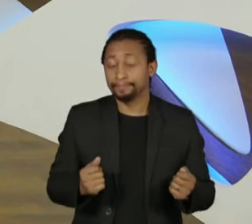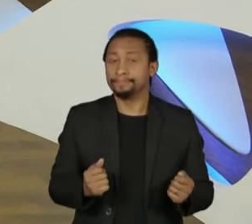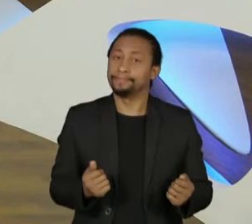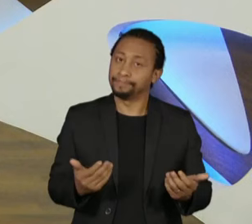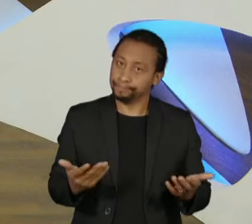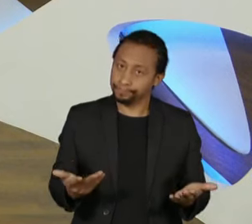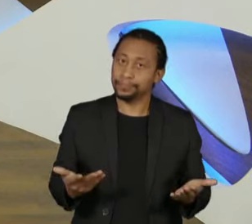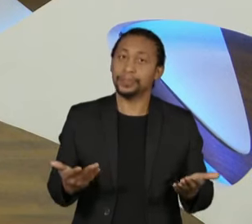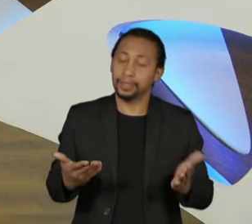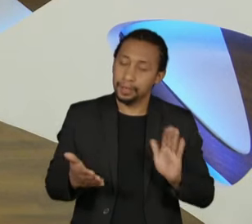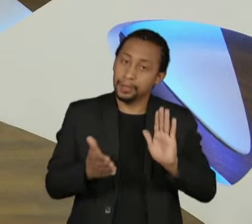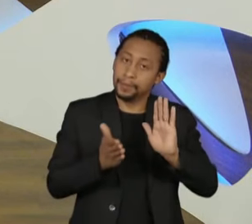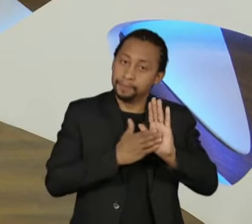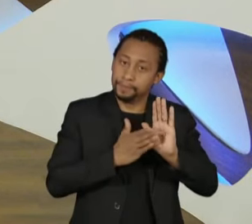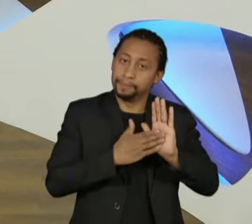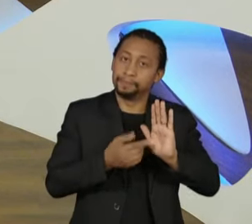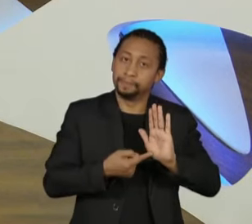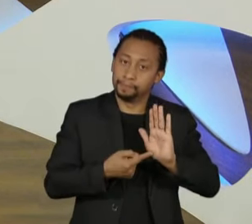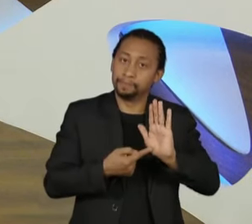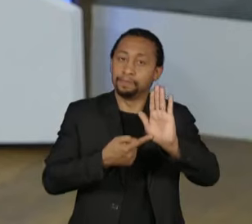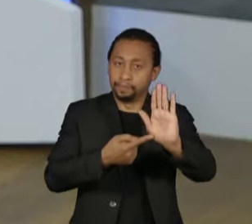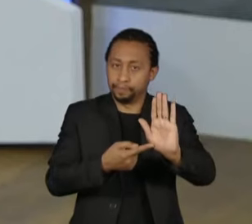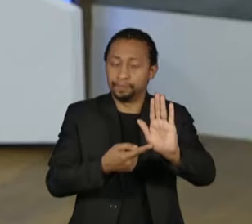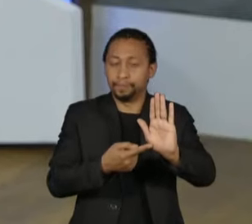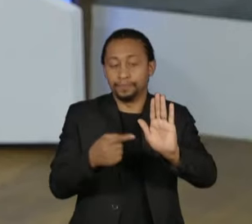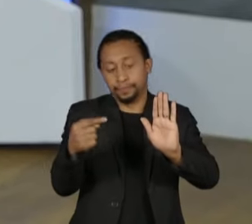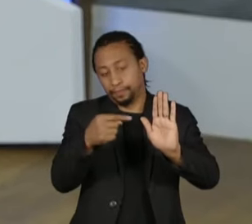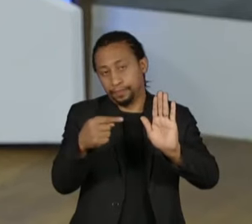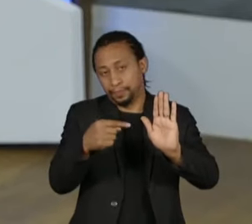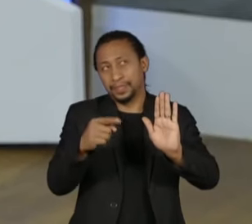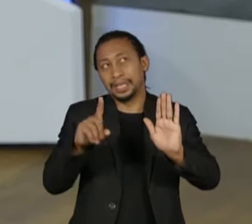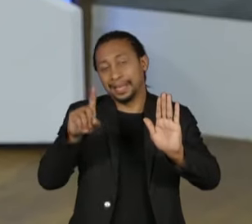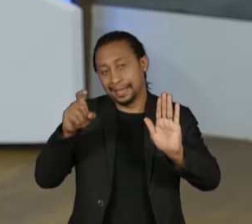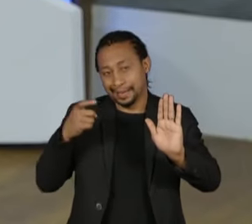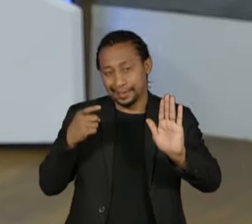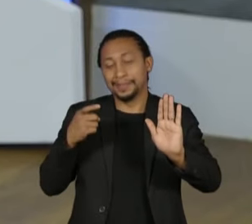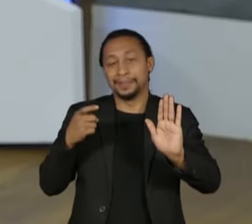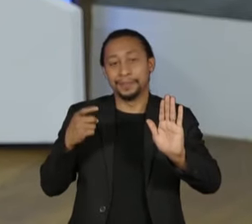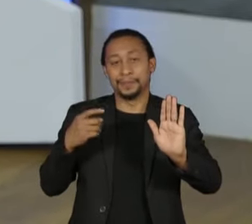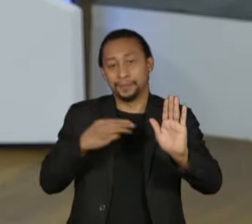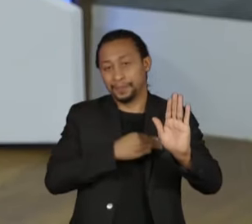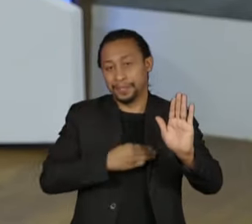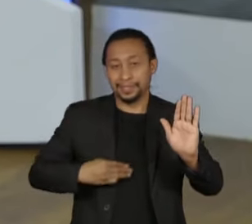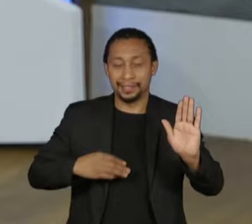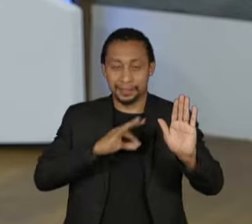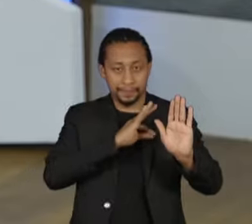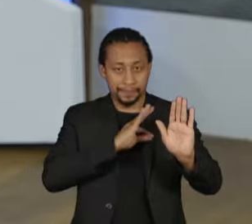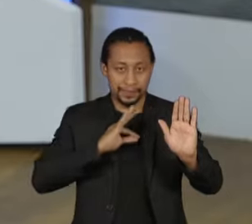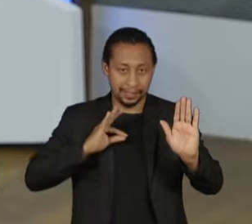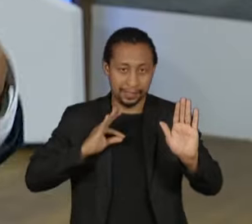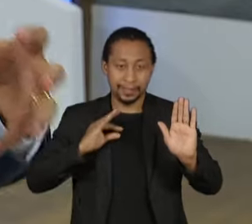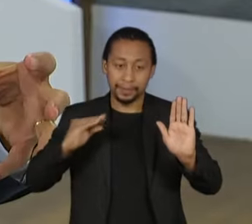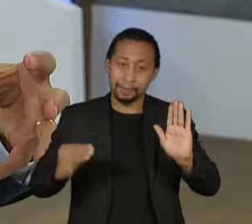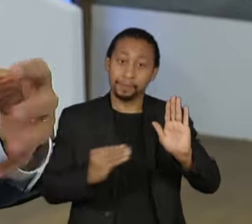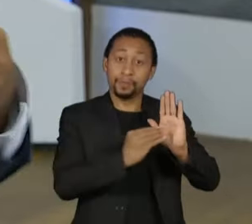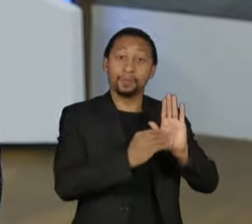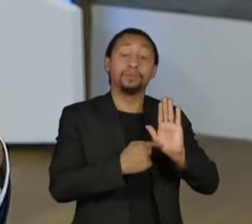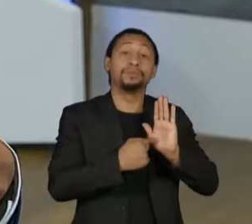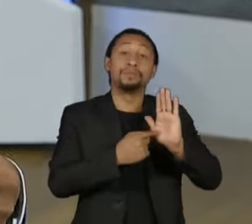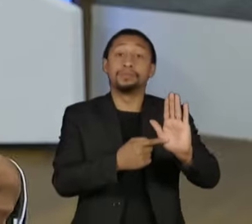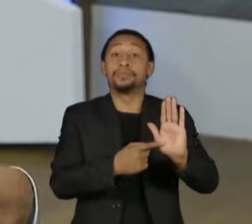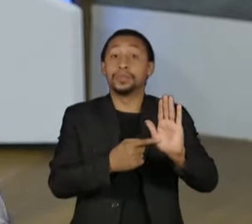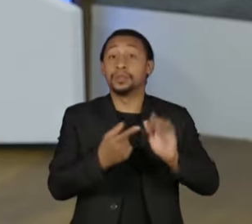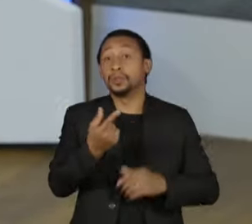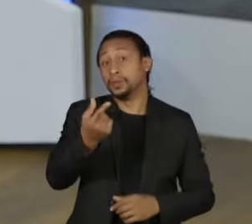coisas que a gente está propondo é uma proposta da ex-ministra Marina Silva, é que o dinheiro de doações